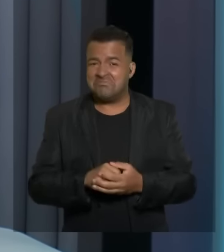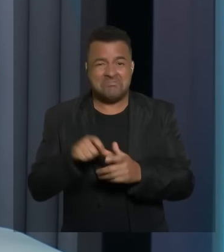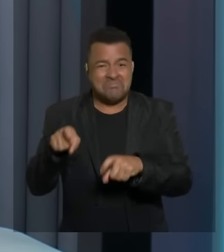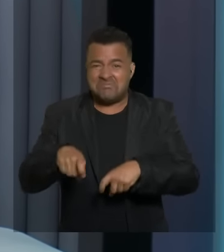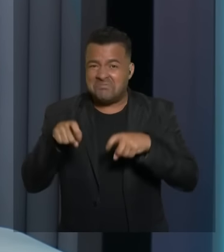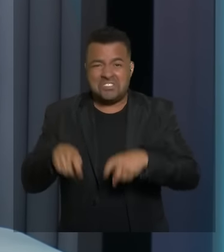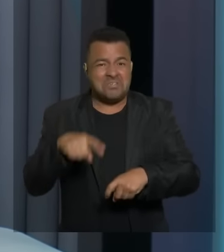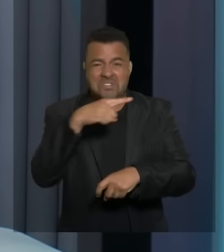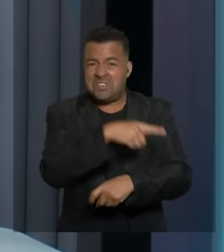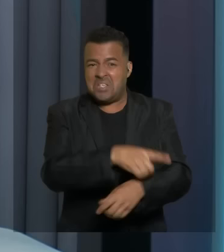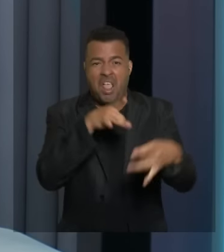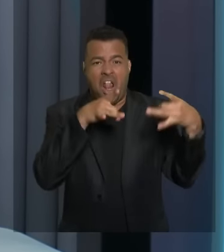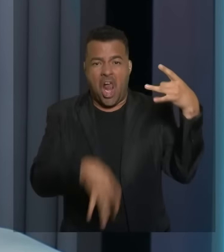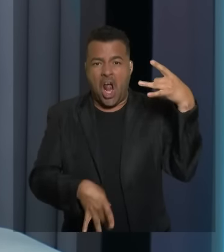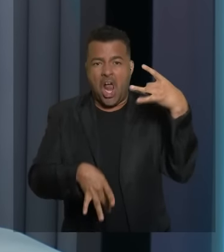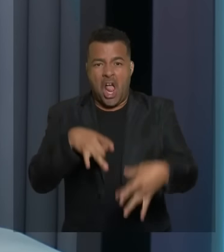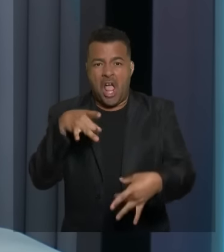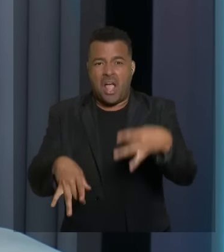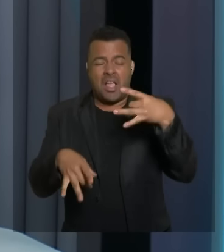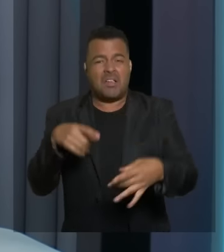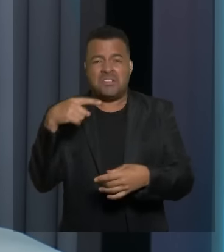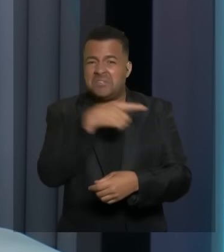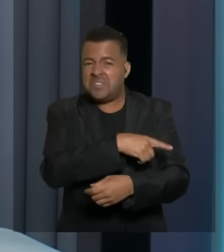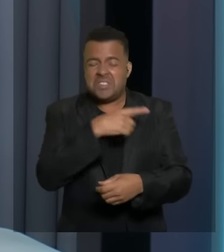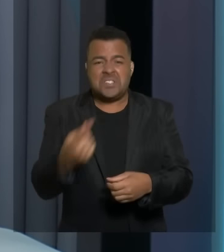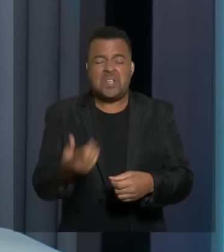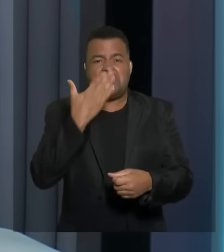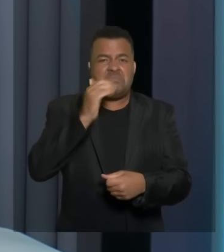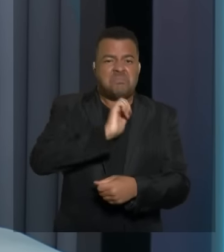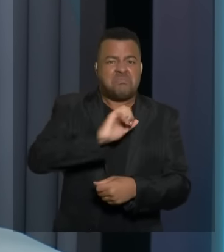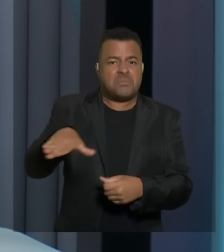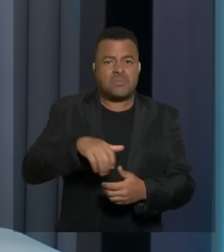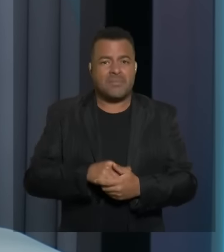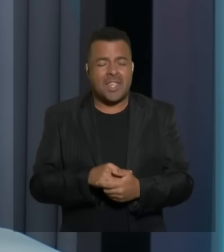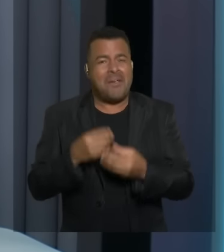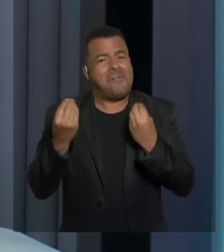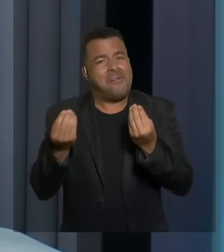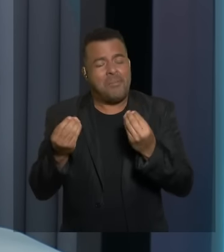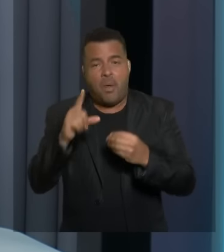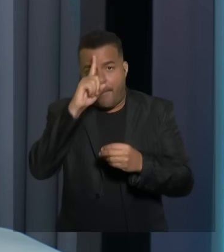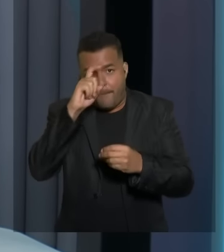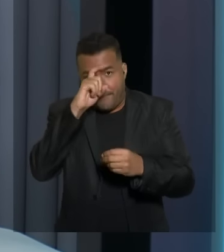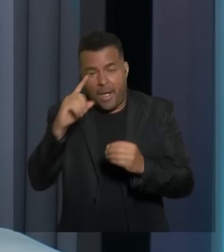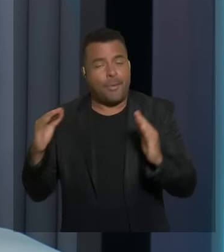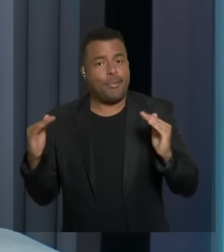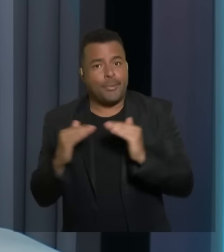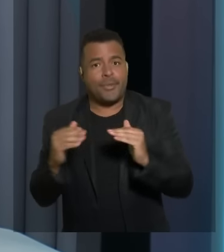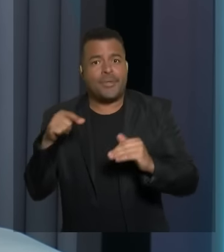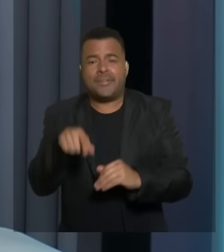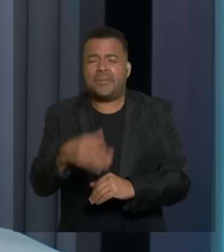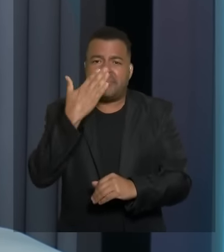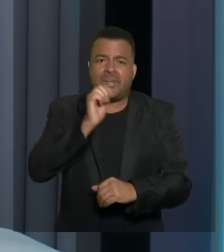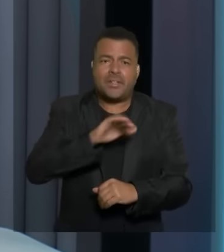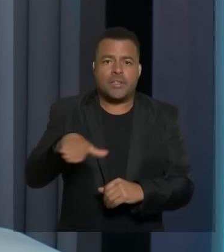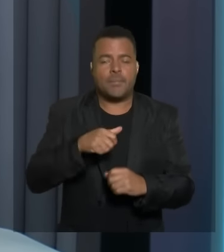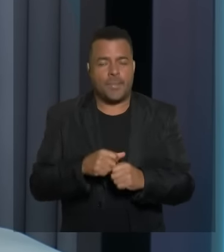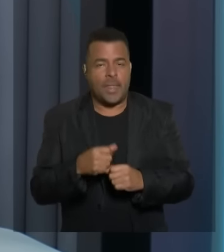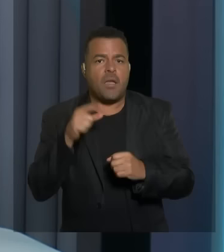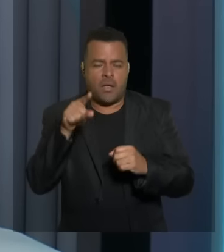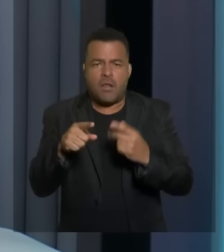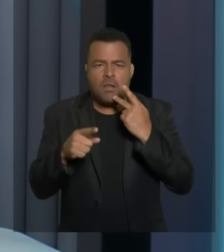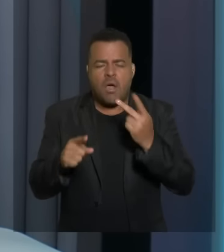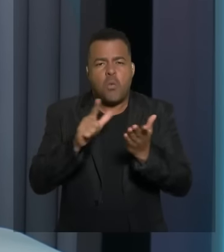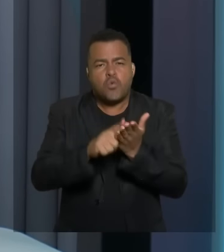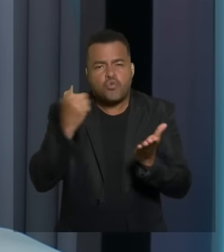abandonada. Basta dizer que postos de saúde não existem mais. A Folha de São Paulo, recentemente, publicou reportagem